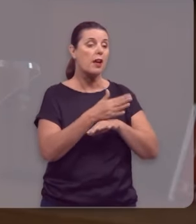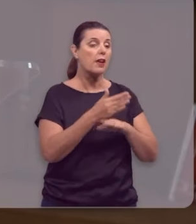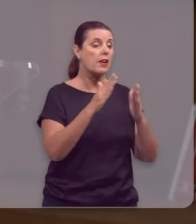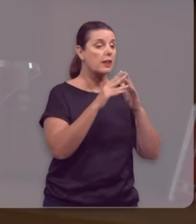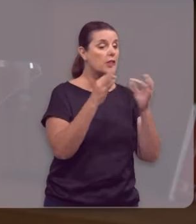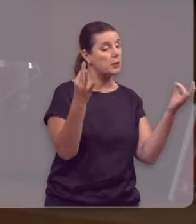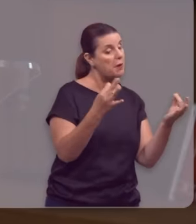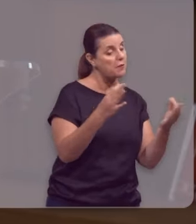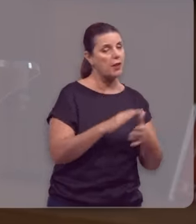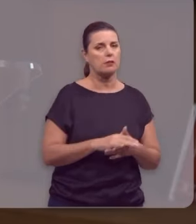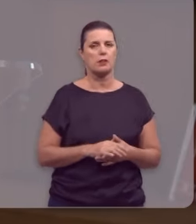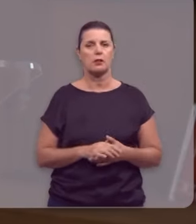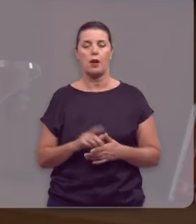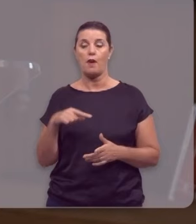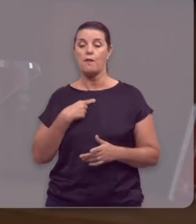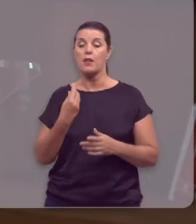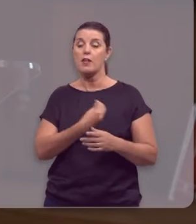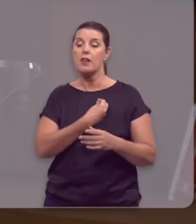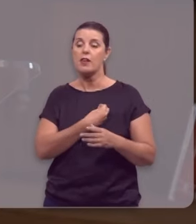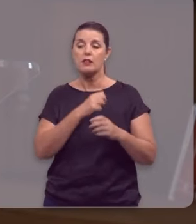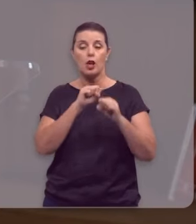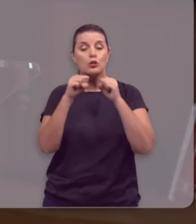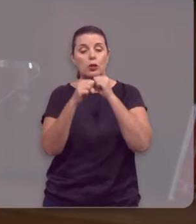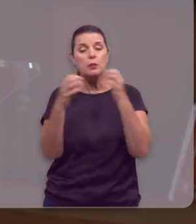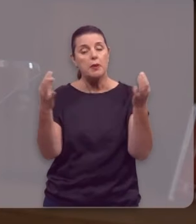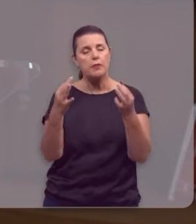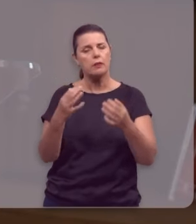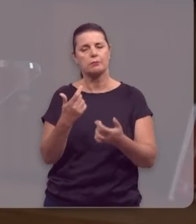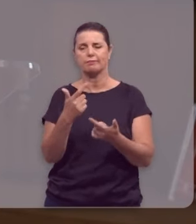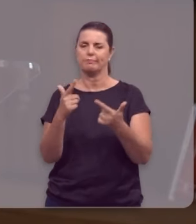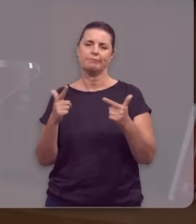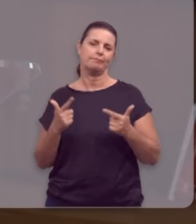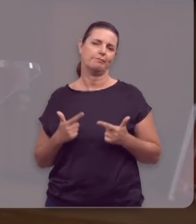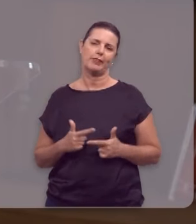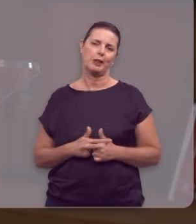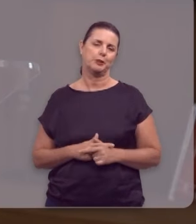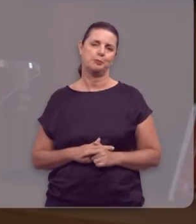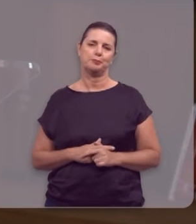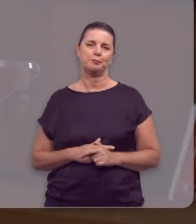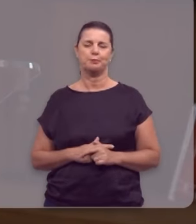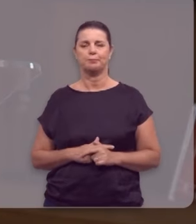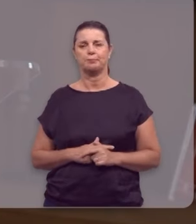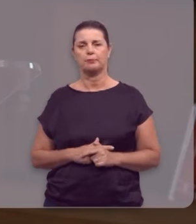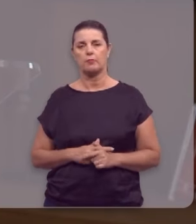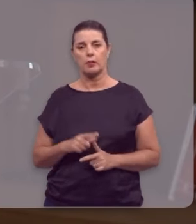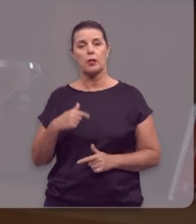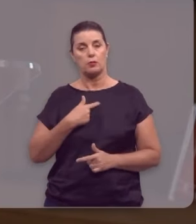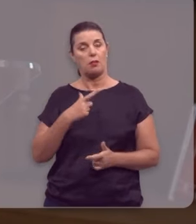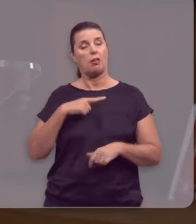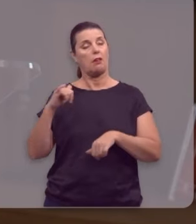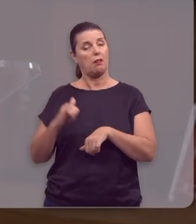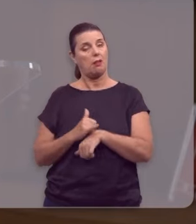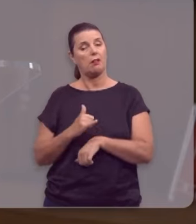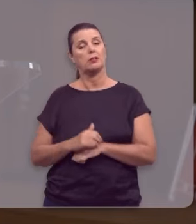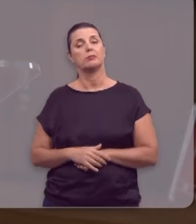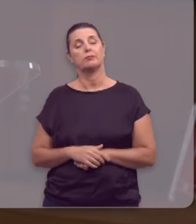perfeita, nós não vivemos numa sociedade perfeita. Temos falhas,